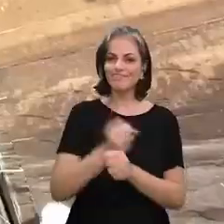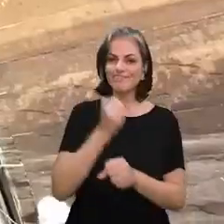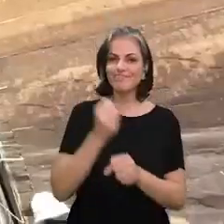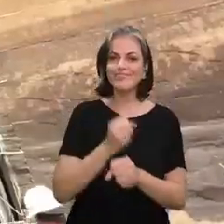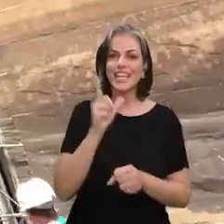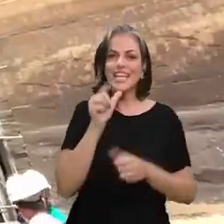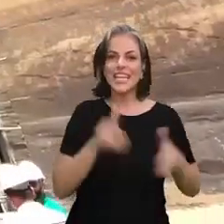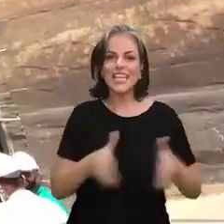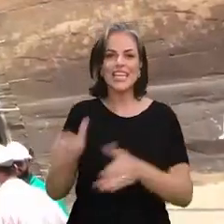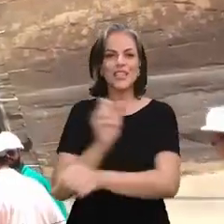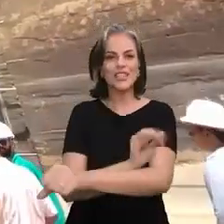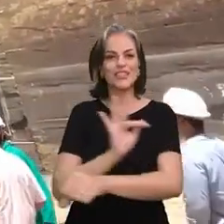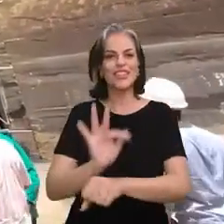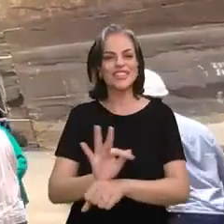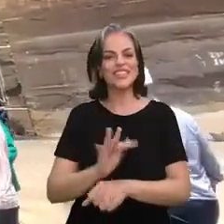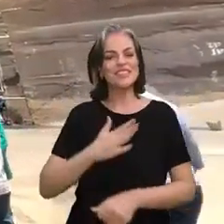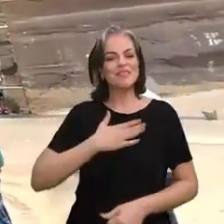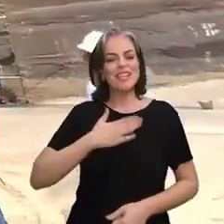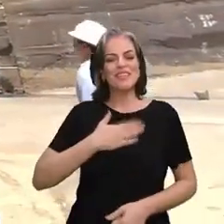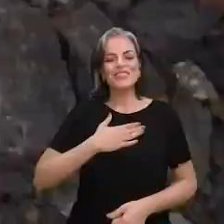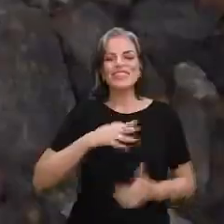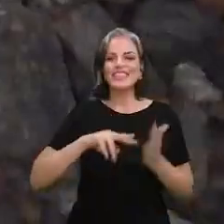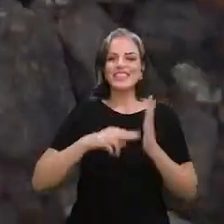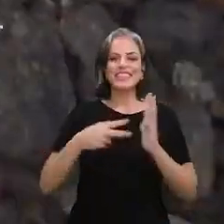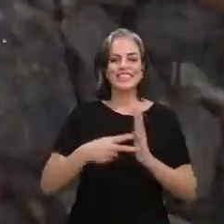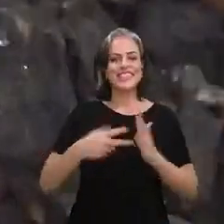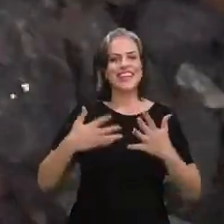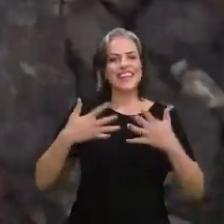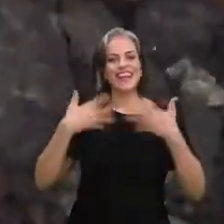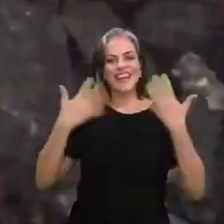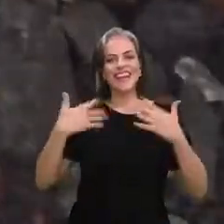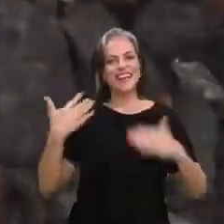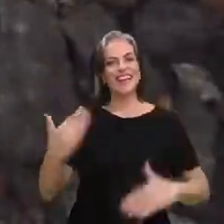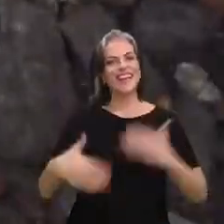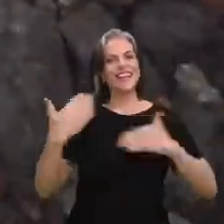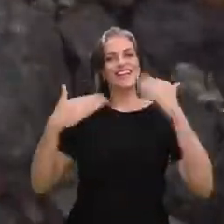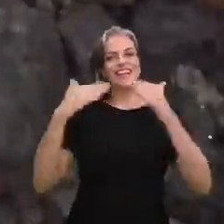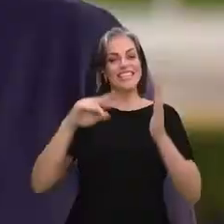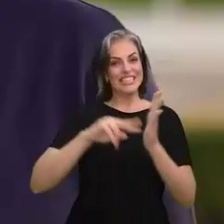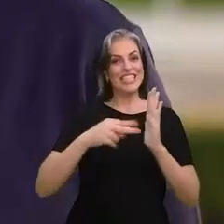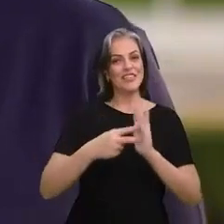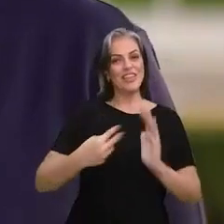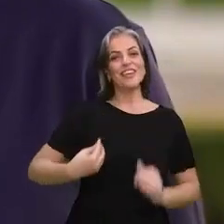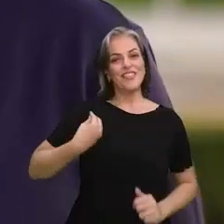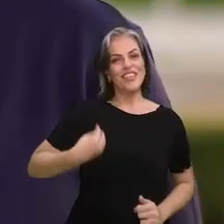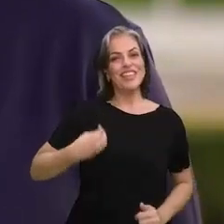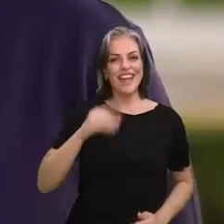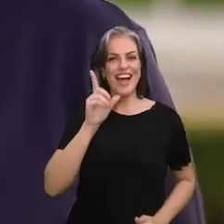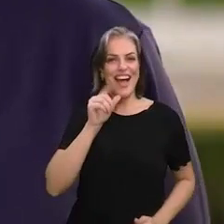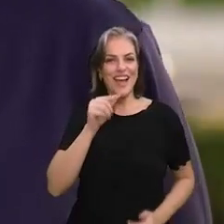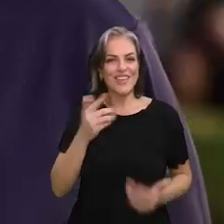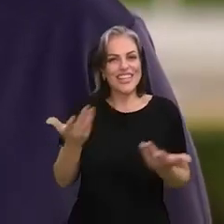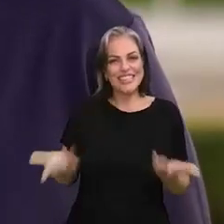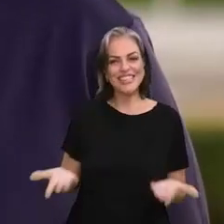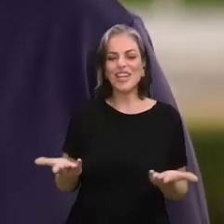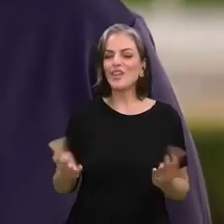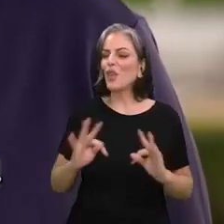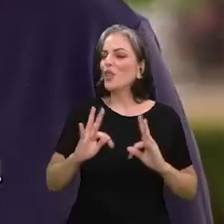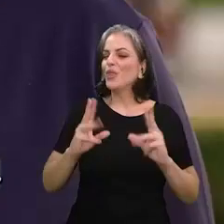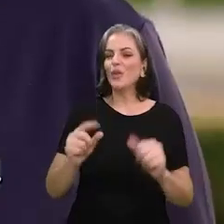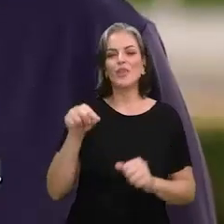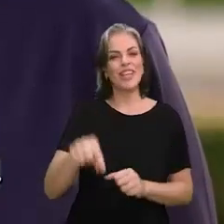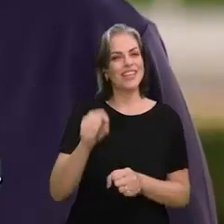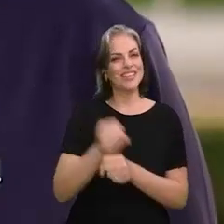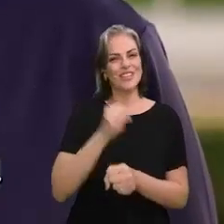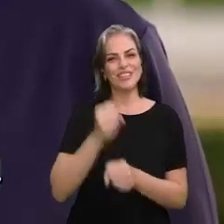mim, vai trazer muita riqueza, porque você sabe que água é vida, né? Então, acho que tudo que dá essa transposição